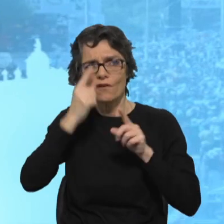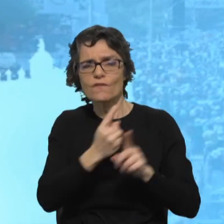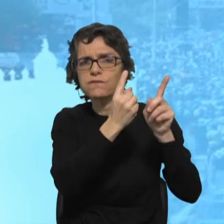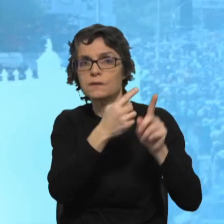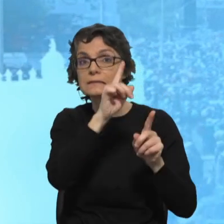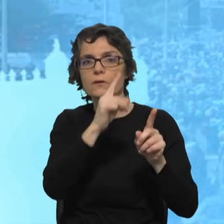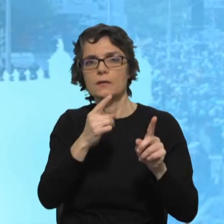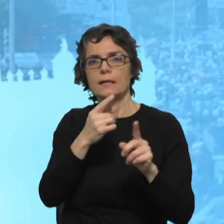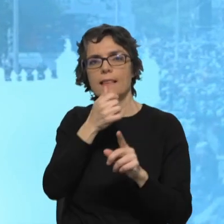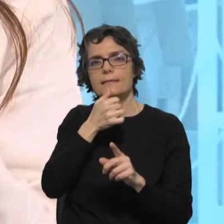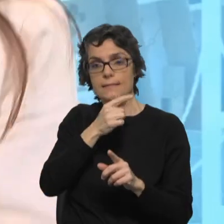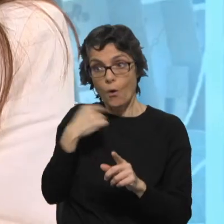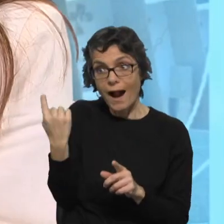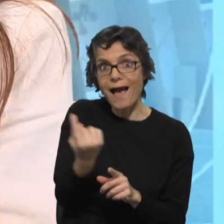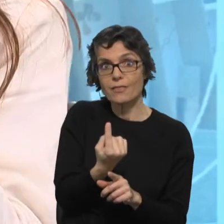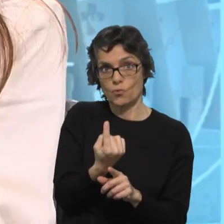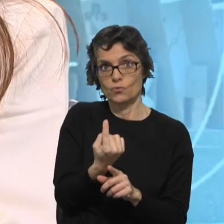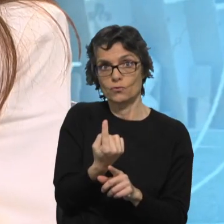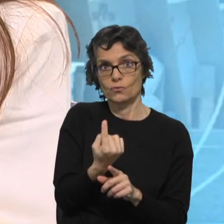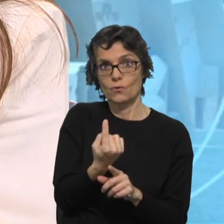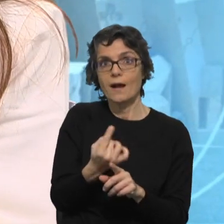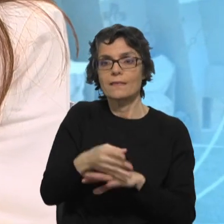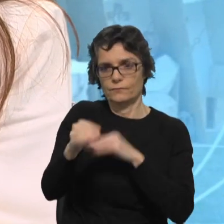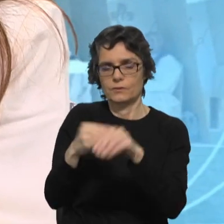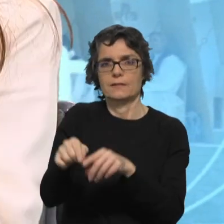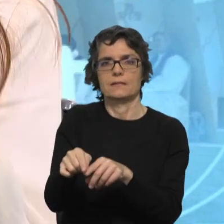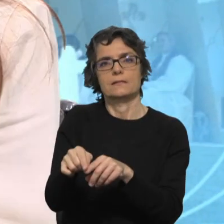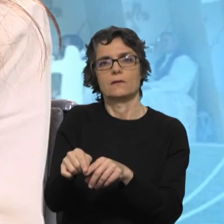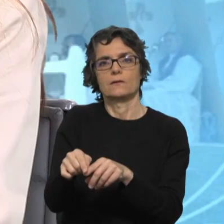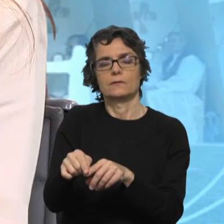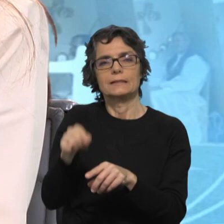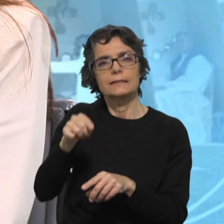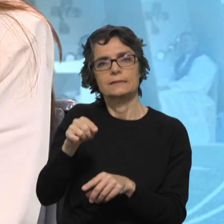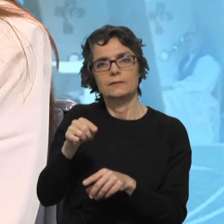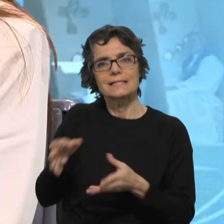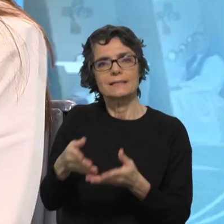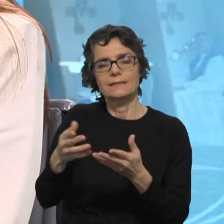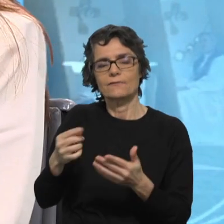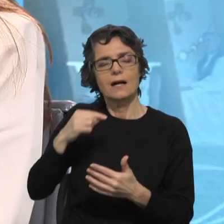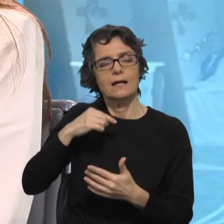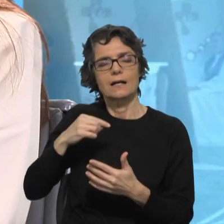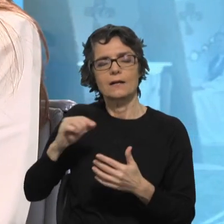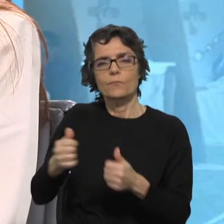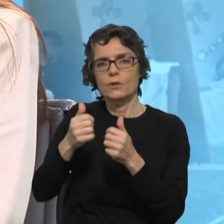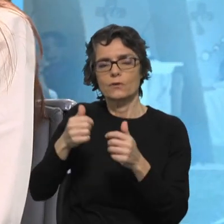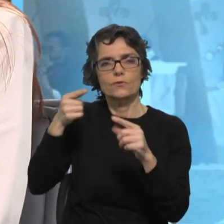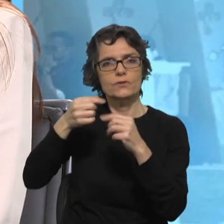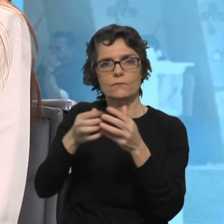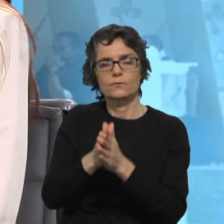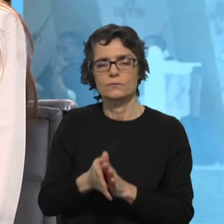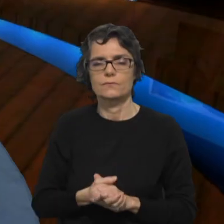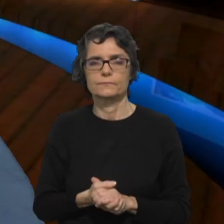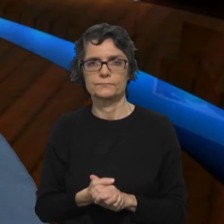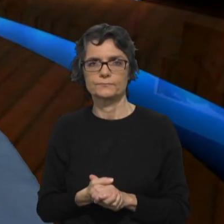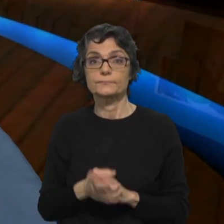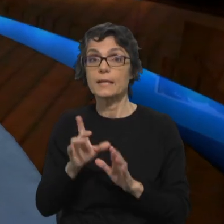ser. temos de facto que ser e desejar que os outros sejam o melhor para todos. Eu acrescentaria aqui, Rita,